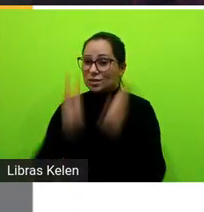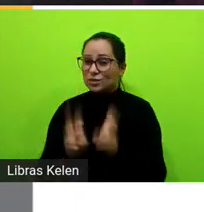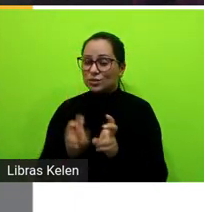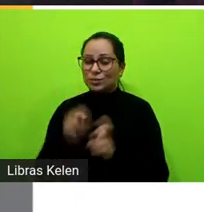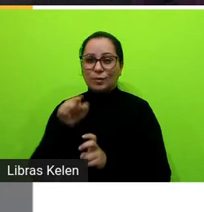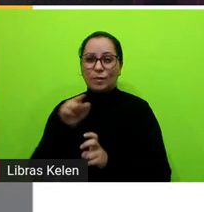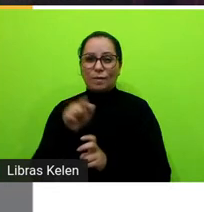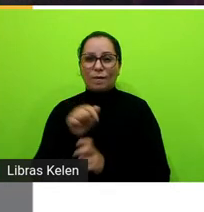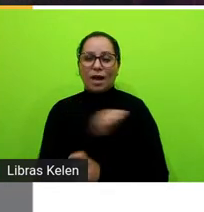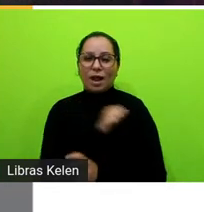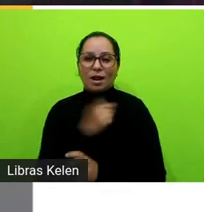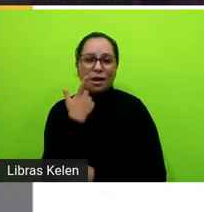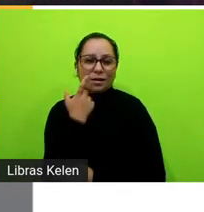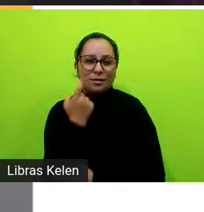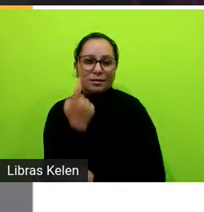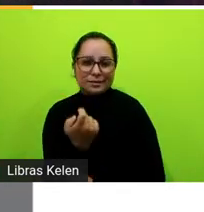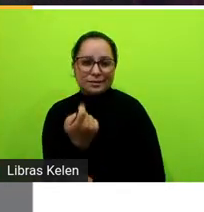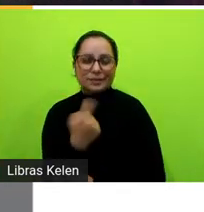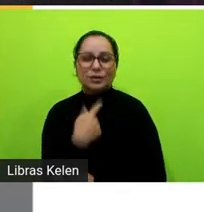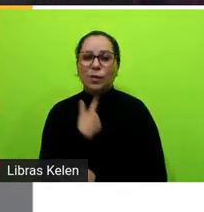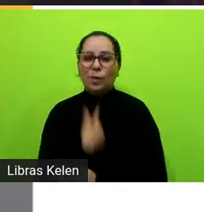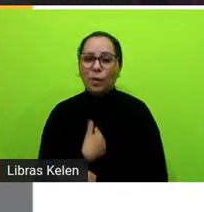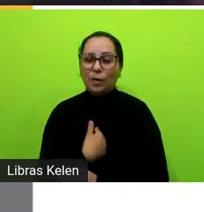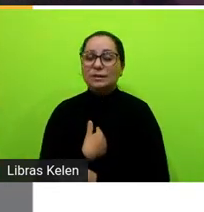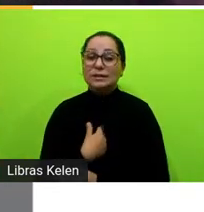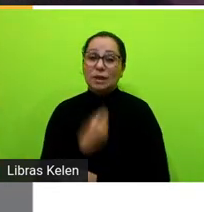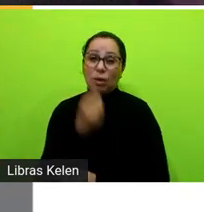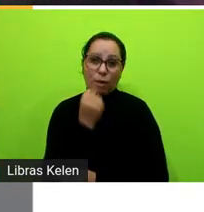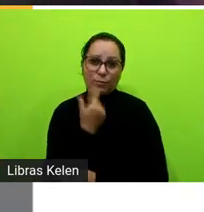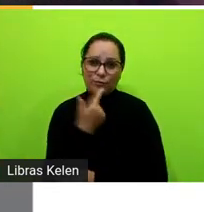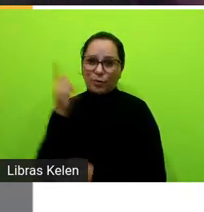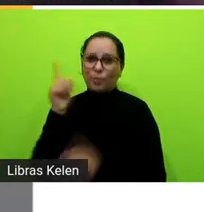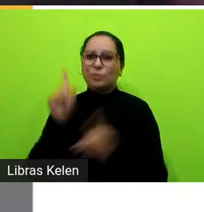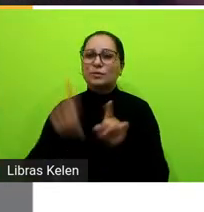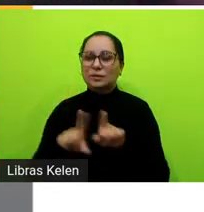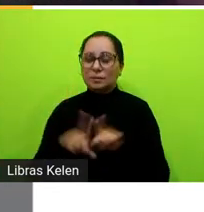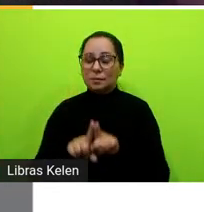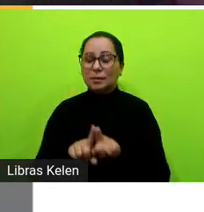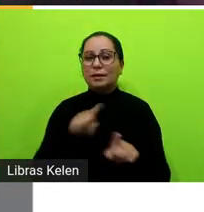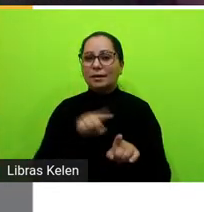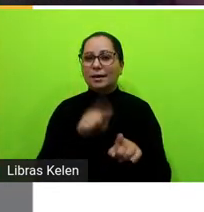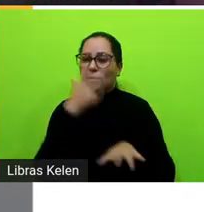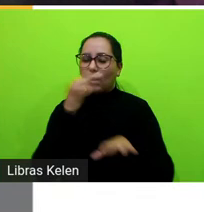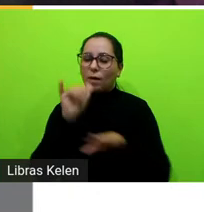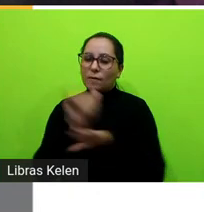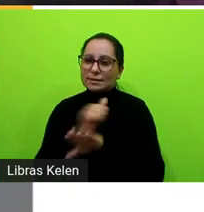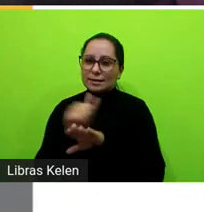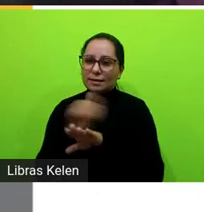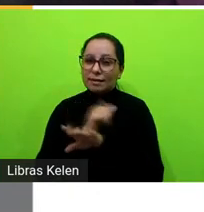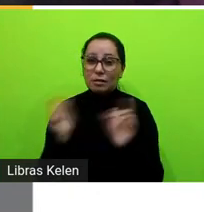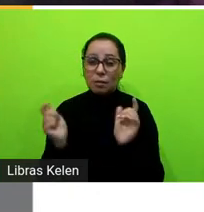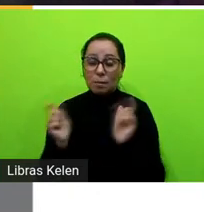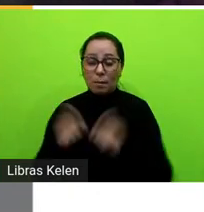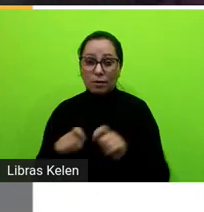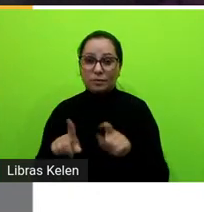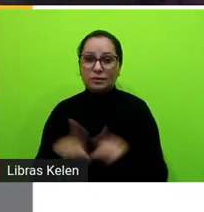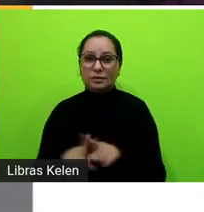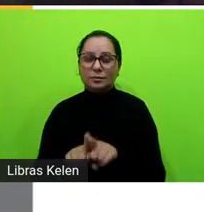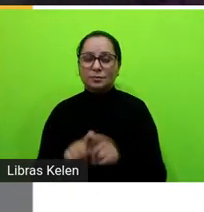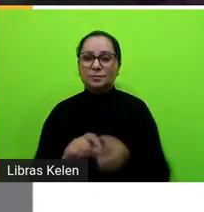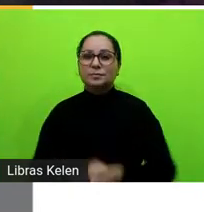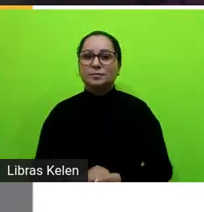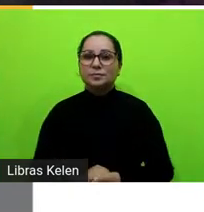sedutores para os alunos óbvio que existem outros né mas aqui é uma estratégia uma possibilidade e